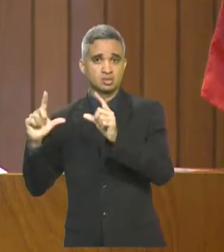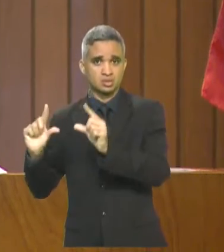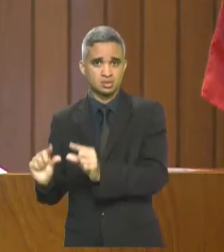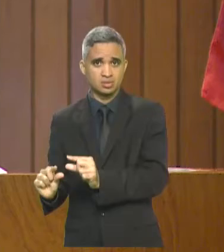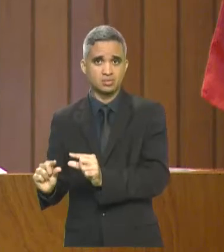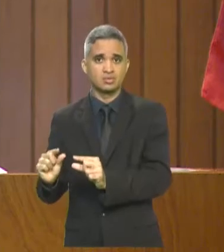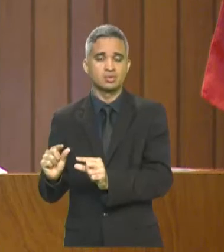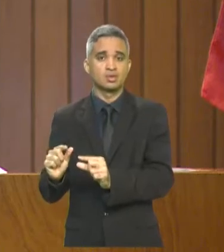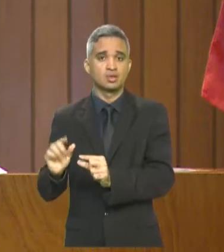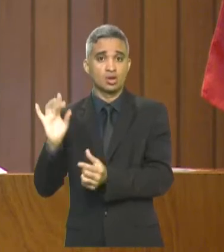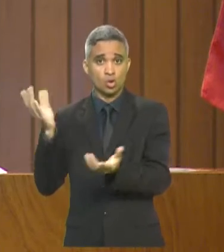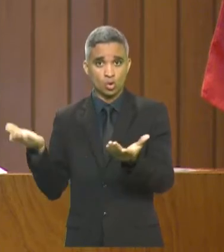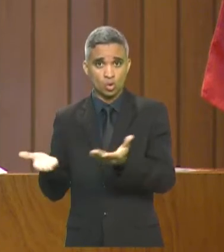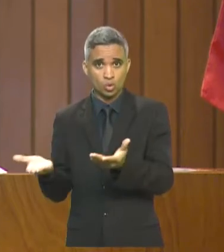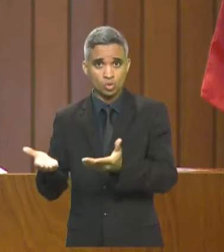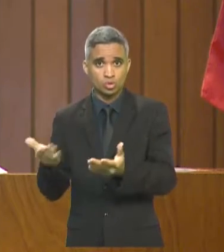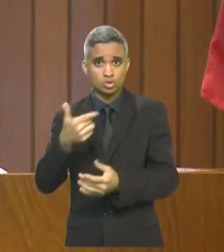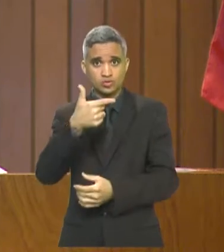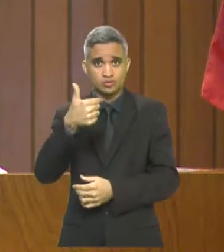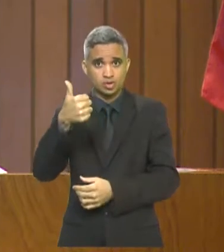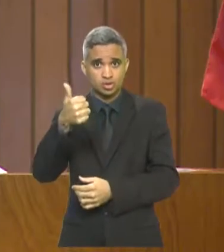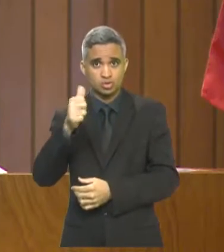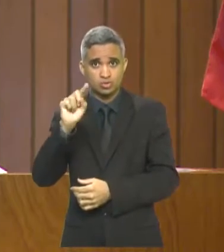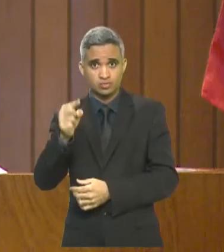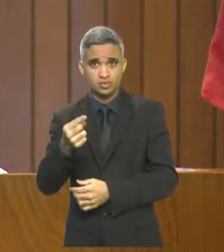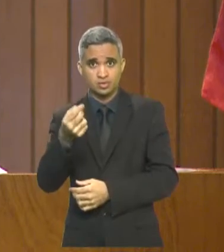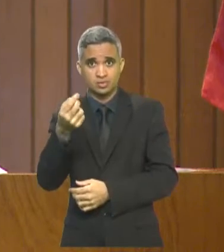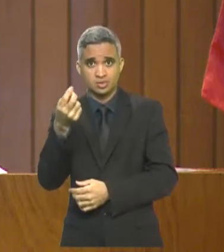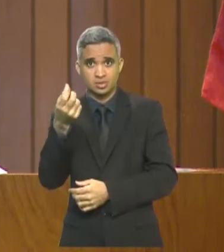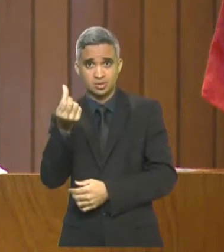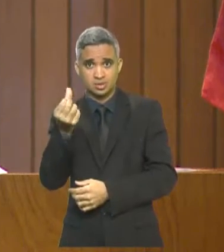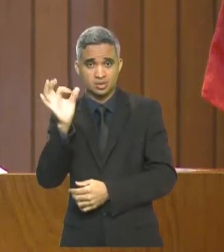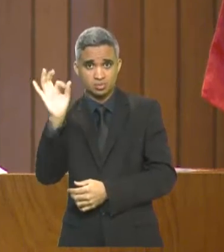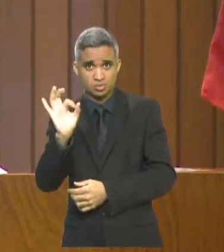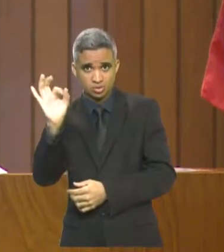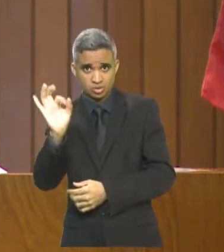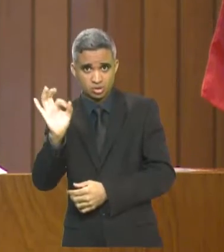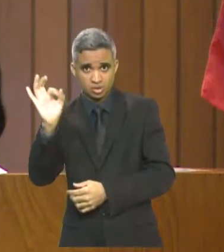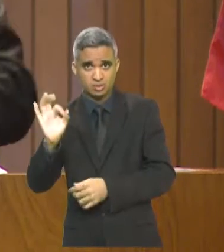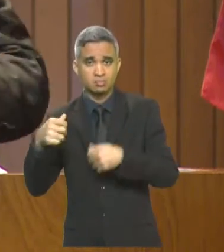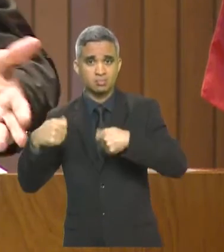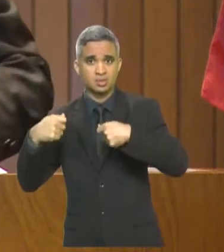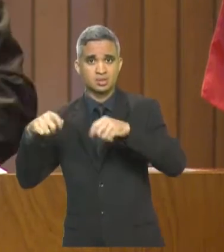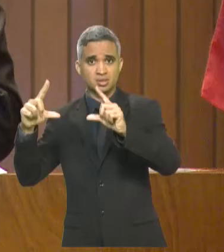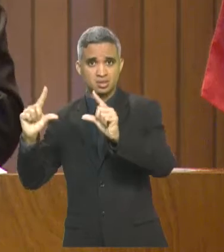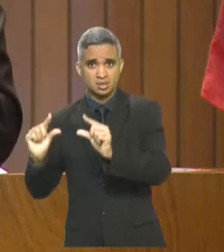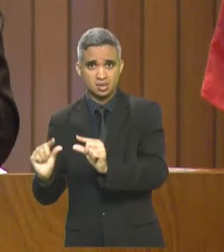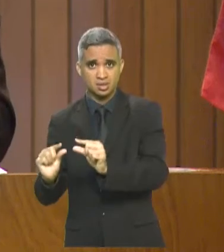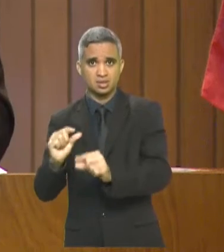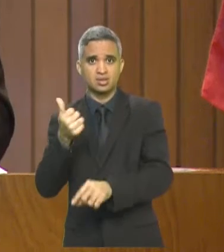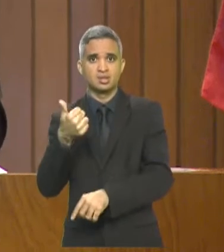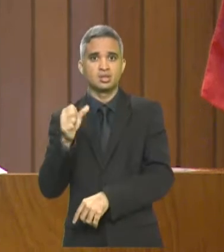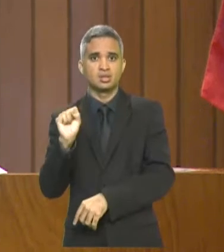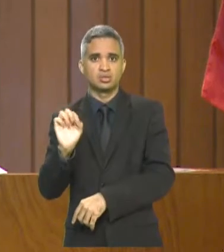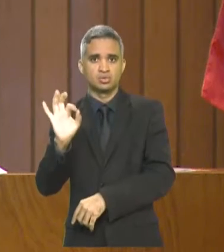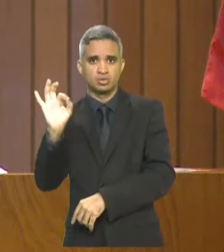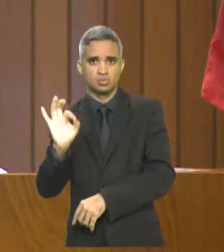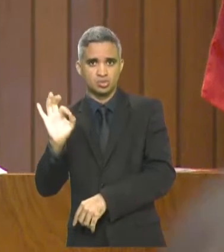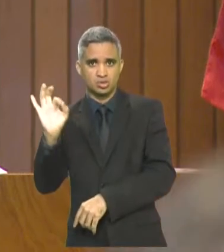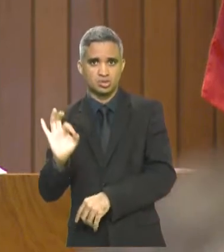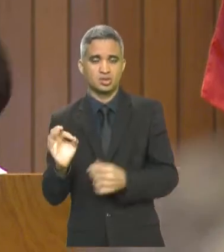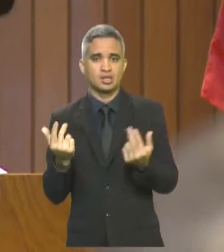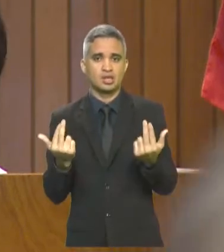,5%, mais uns 2% do Fumacop, caindo para 18%, juntamente com o diesel.